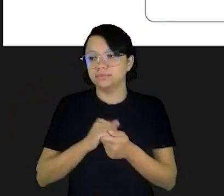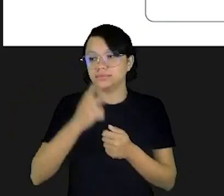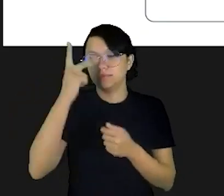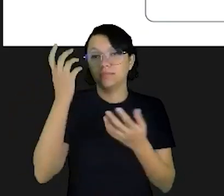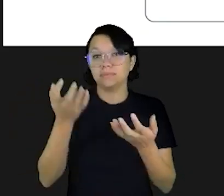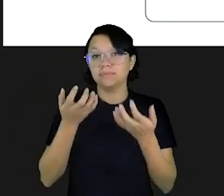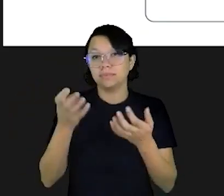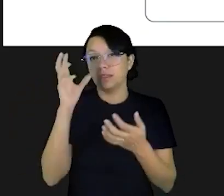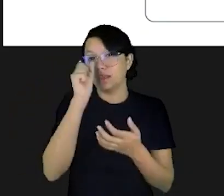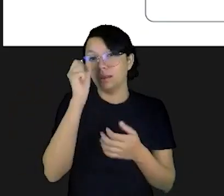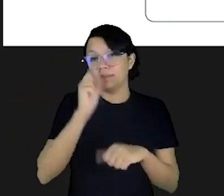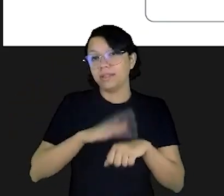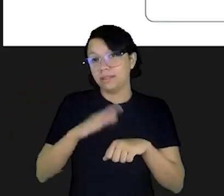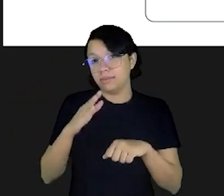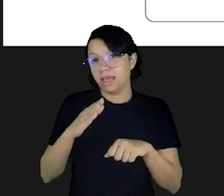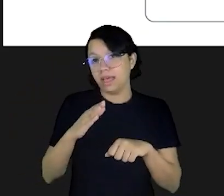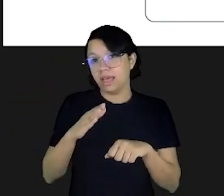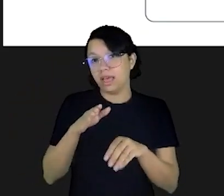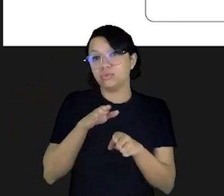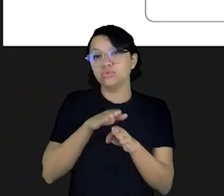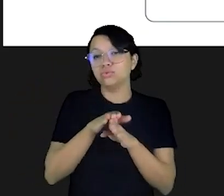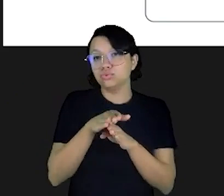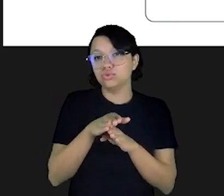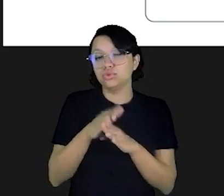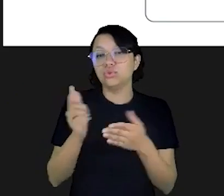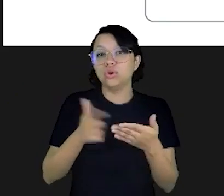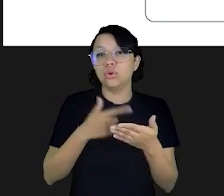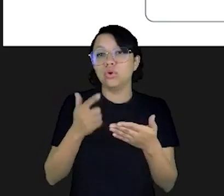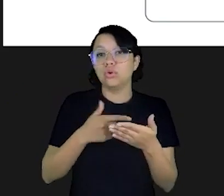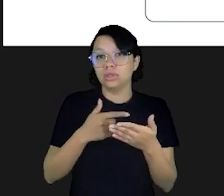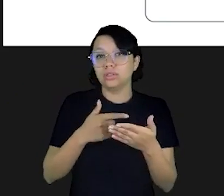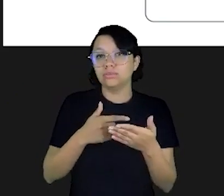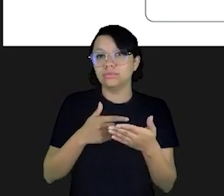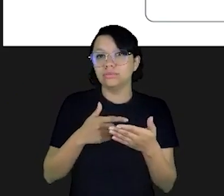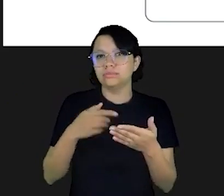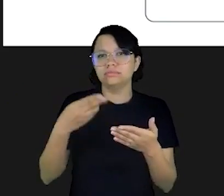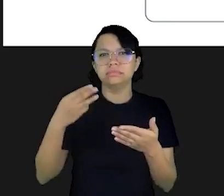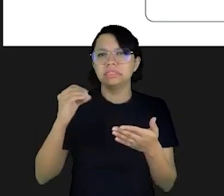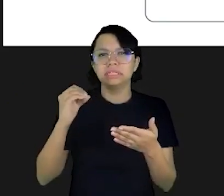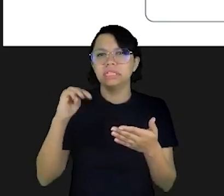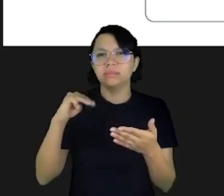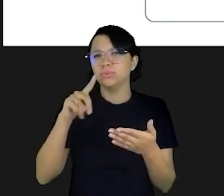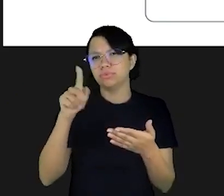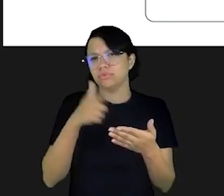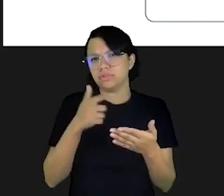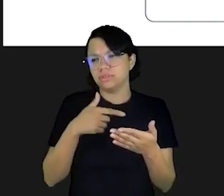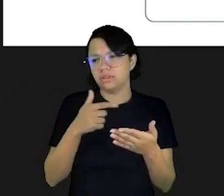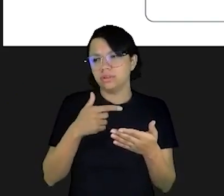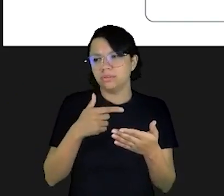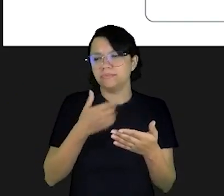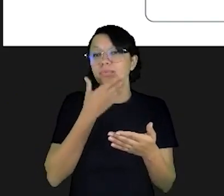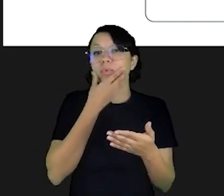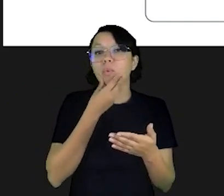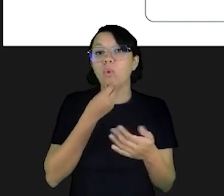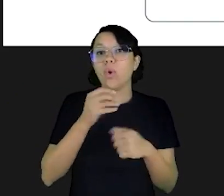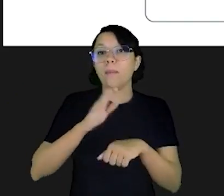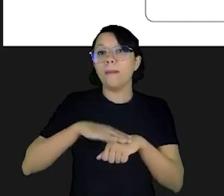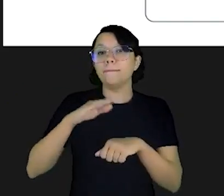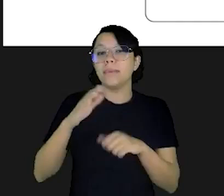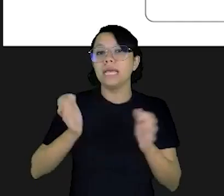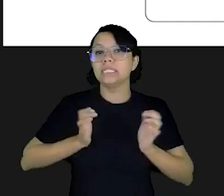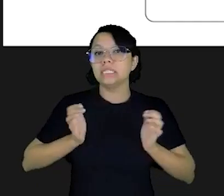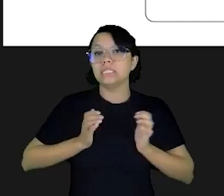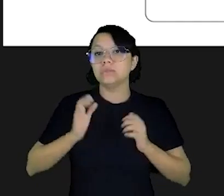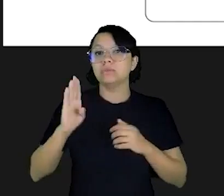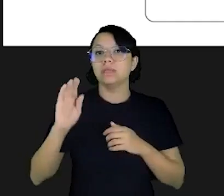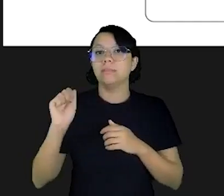para quem quiser aprender um pouquinho mais sobre isso, eu sugiro um livrinho que você lê em meia hora chamado O Homem Mais Rico da Babilônia.